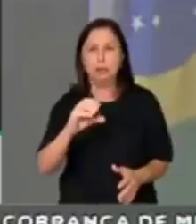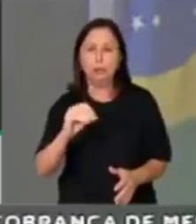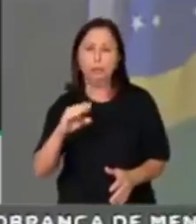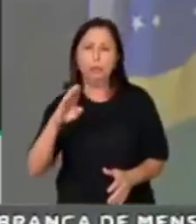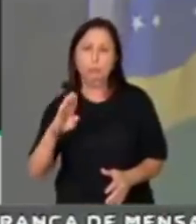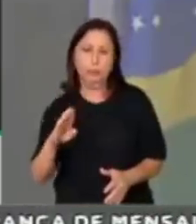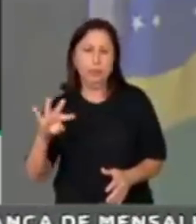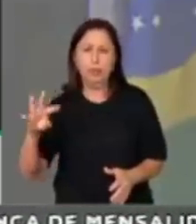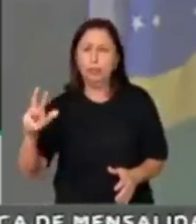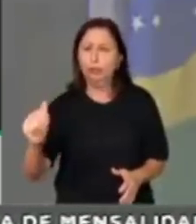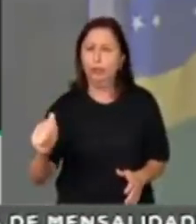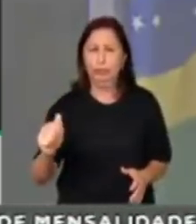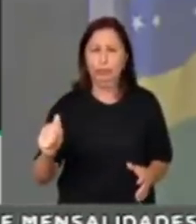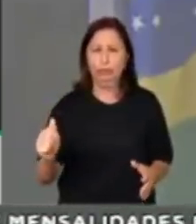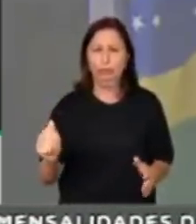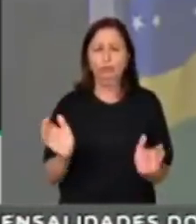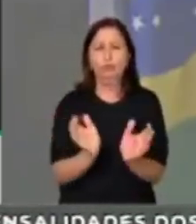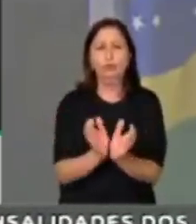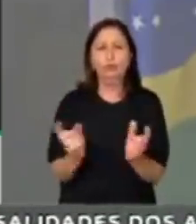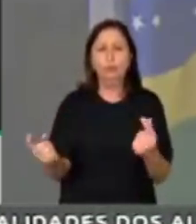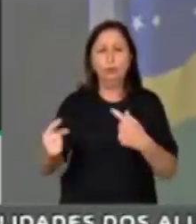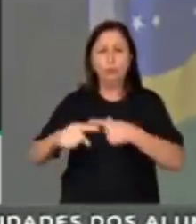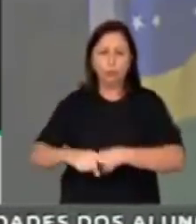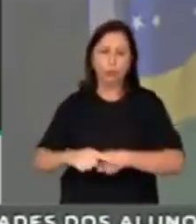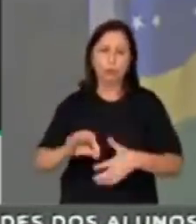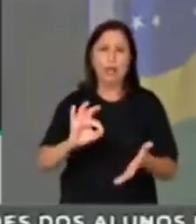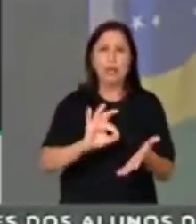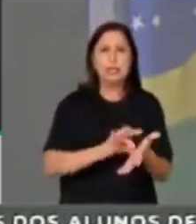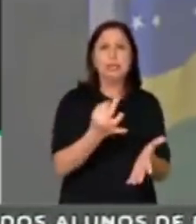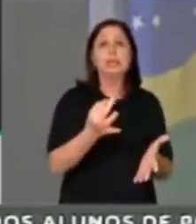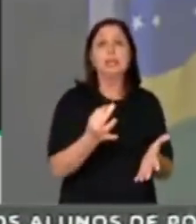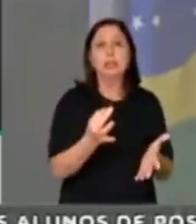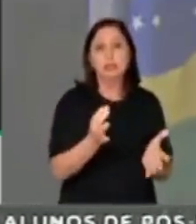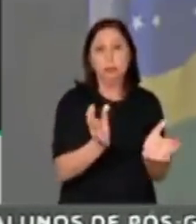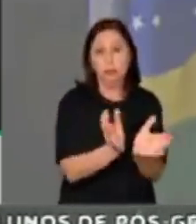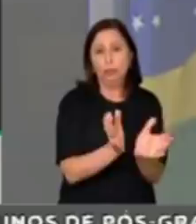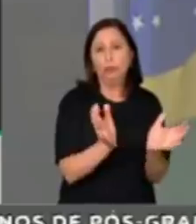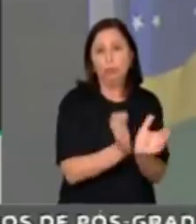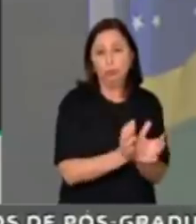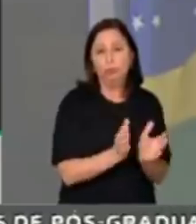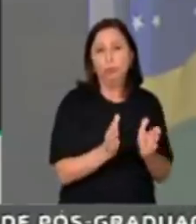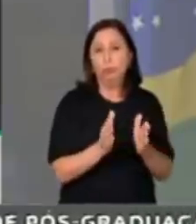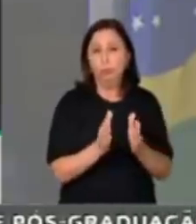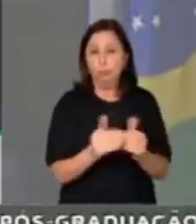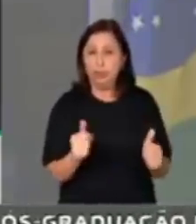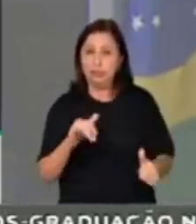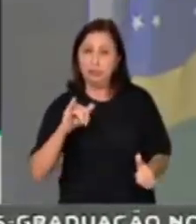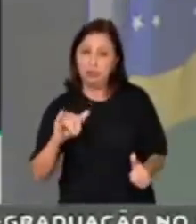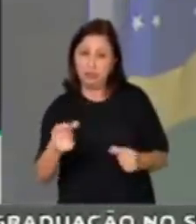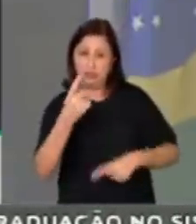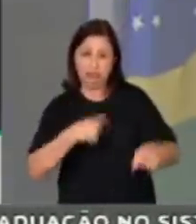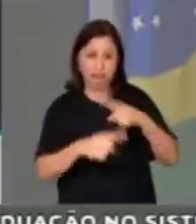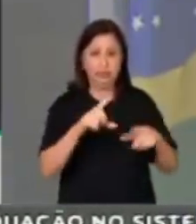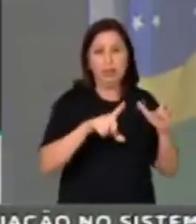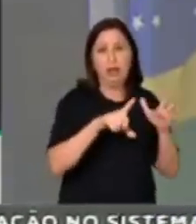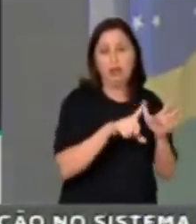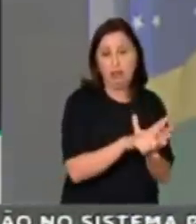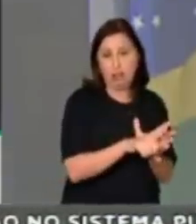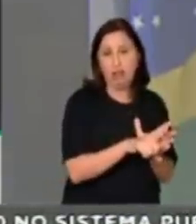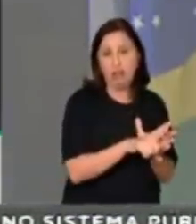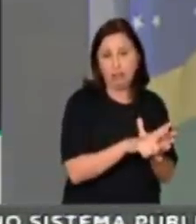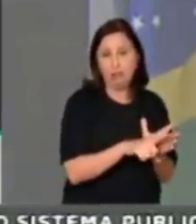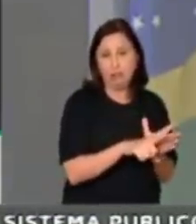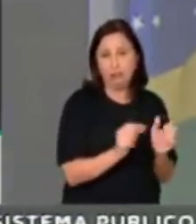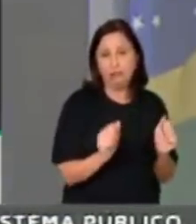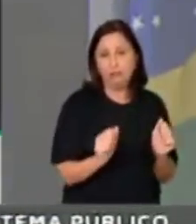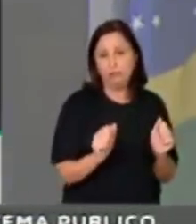apoio da oposição, peço a assinatura da oposição, porque se há uma reforma péssima para o país, então vamos tirar